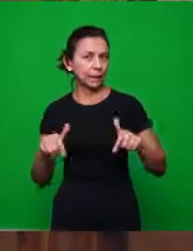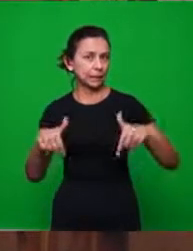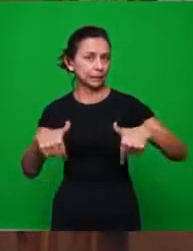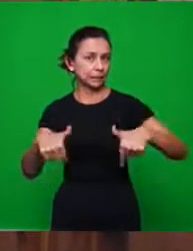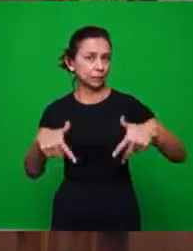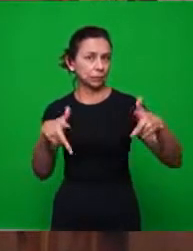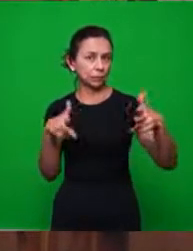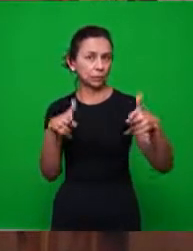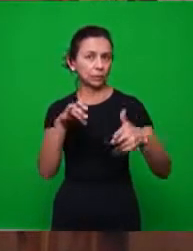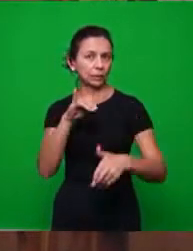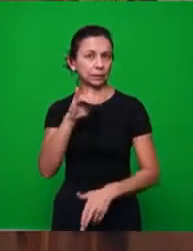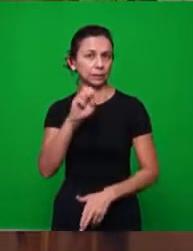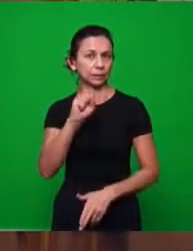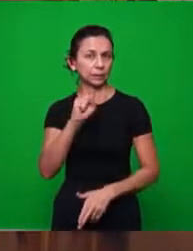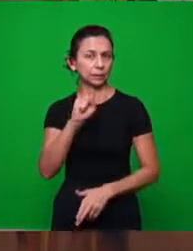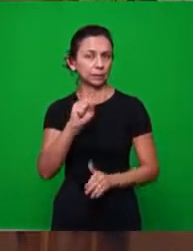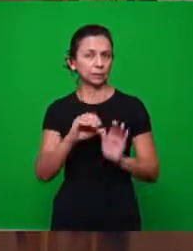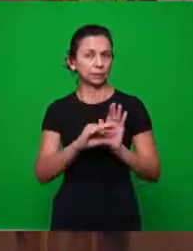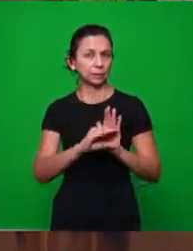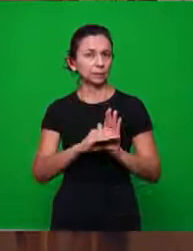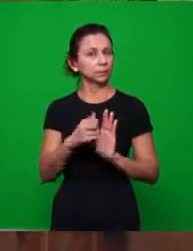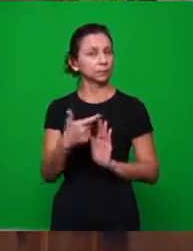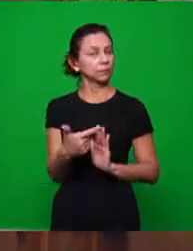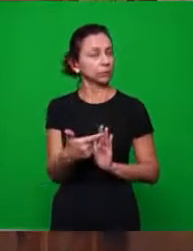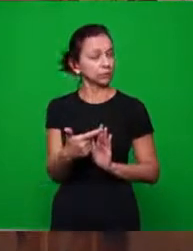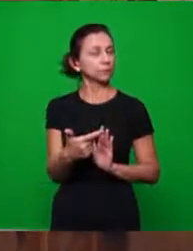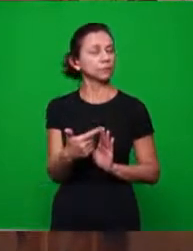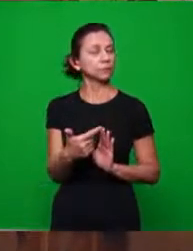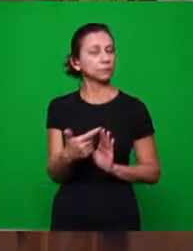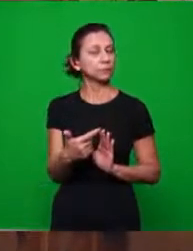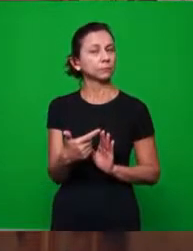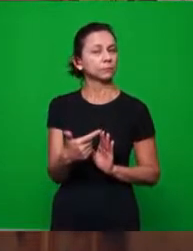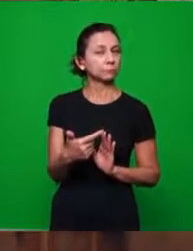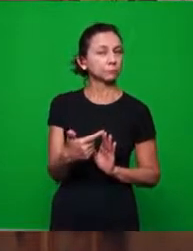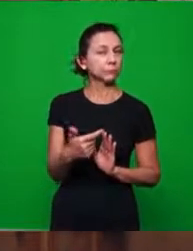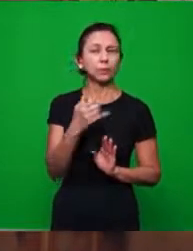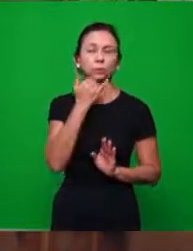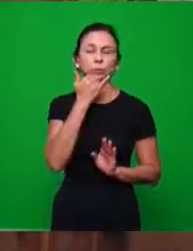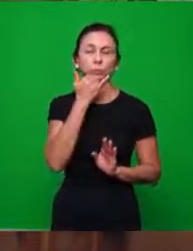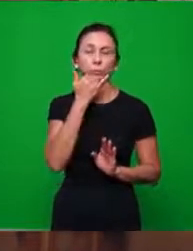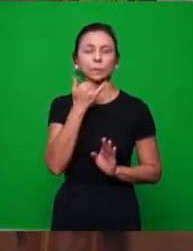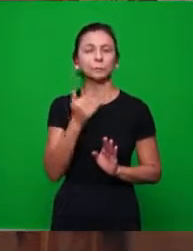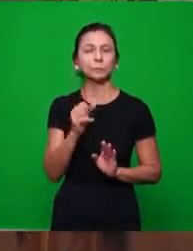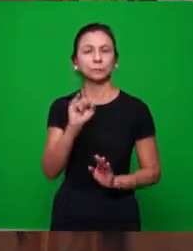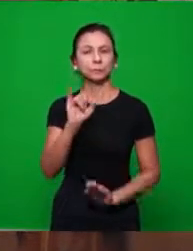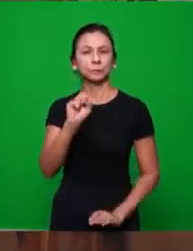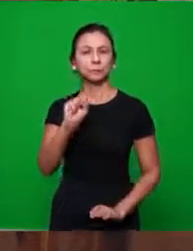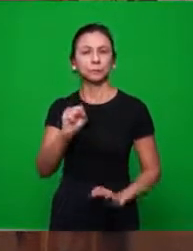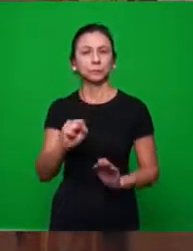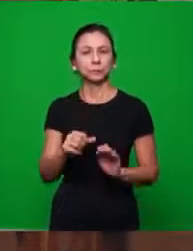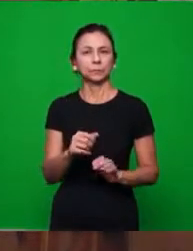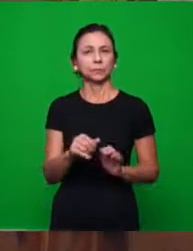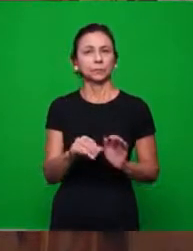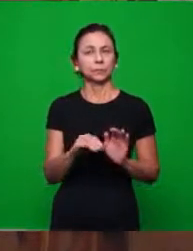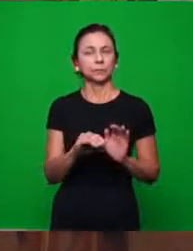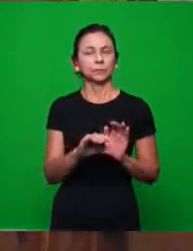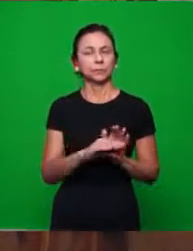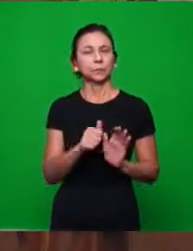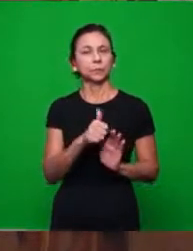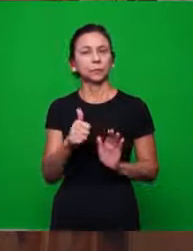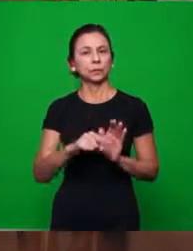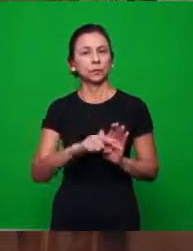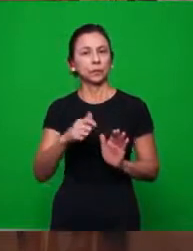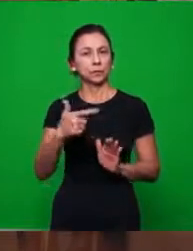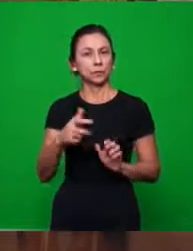em Isaías capítulo 2, capítulo, desculpe, Isaías 11, verso 2, e